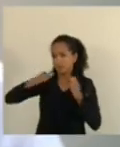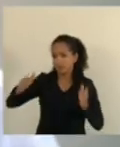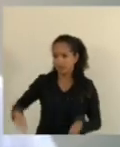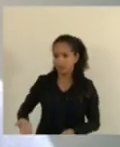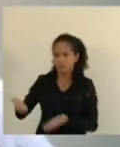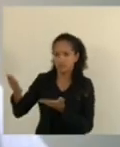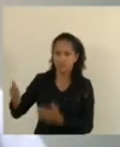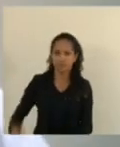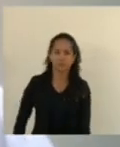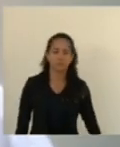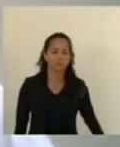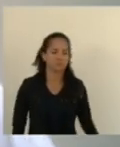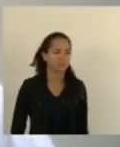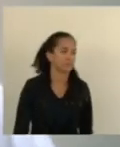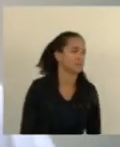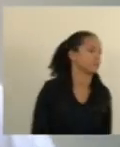mesa.